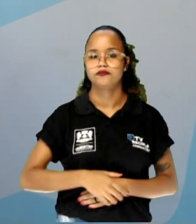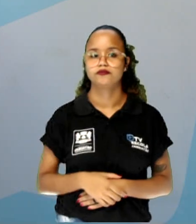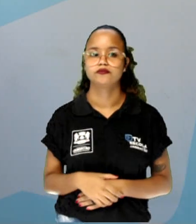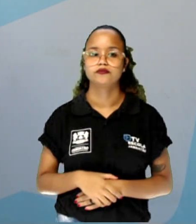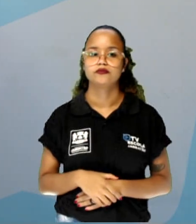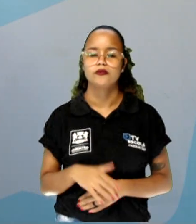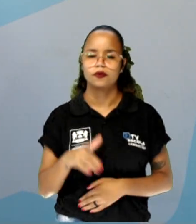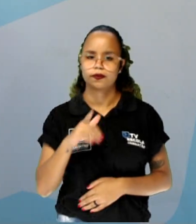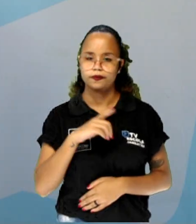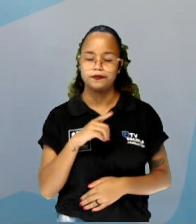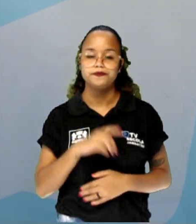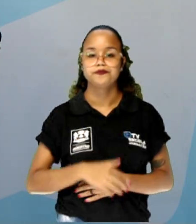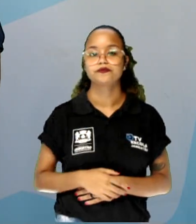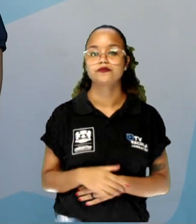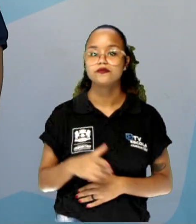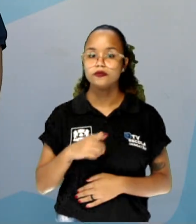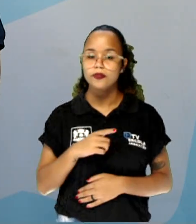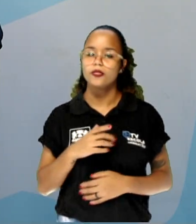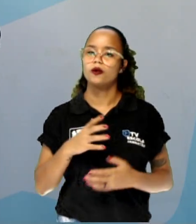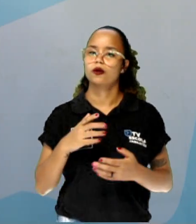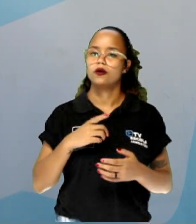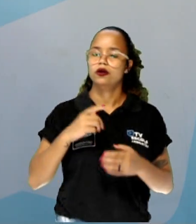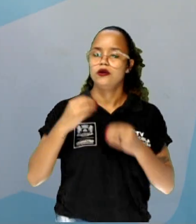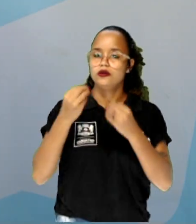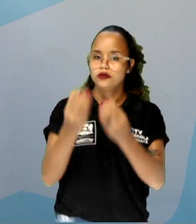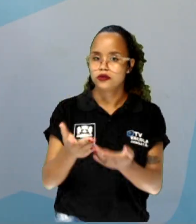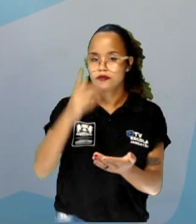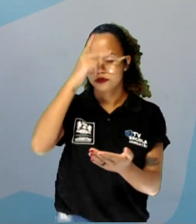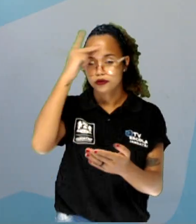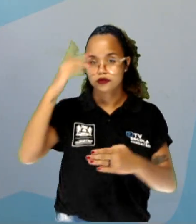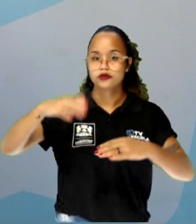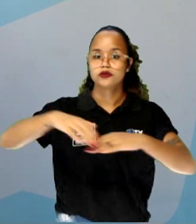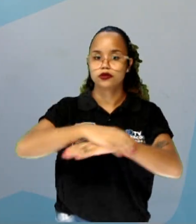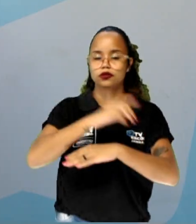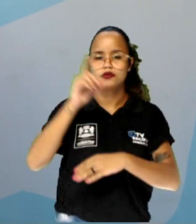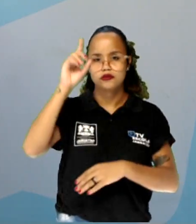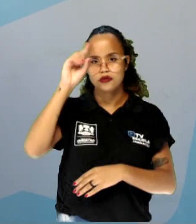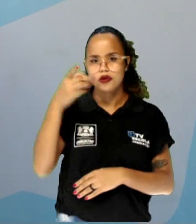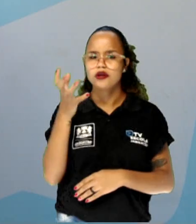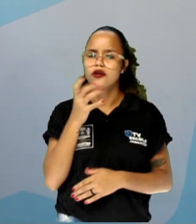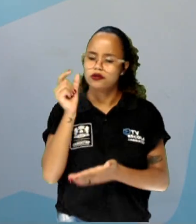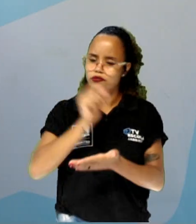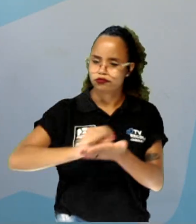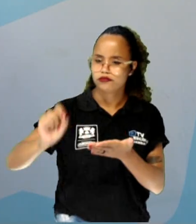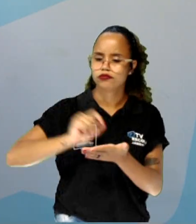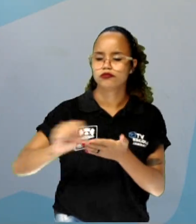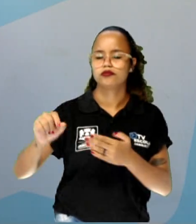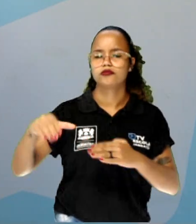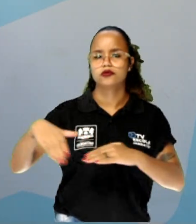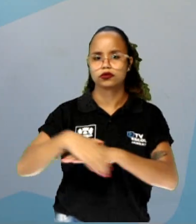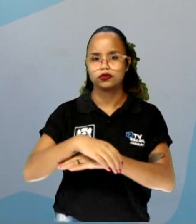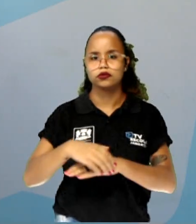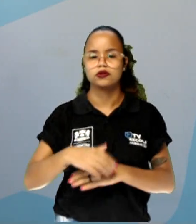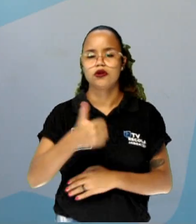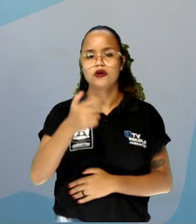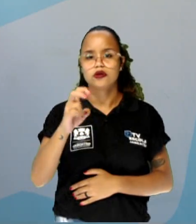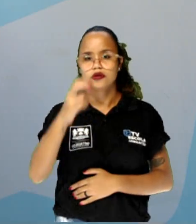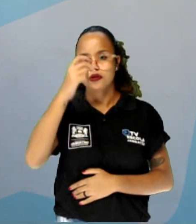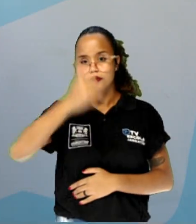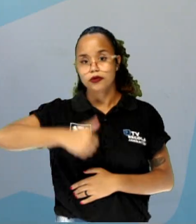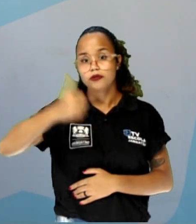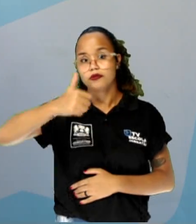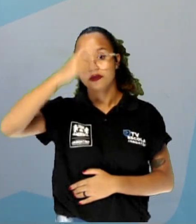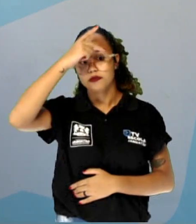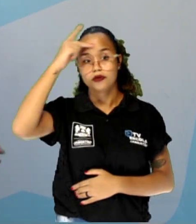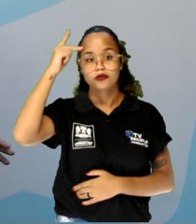ter, para atender melhor o consumo de seus clientes, o dono de uma sapataria decidiu anotar o tamanho escolhido pelos 15 primeiros clientes de uma